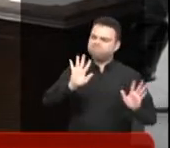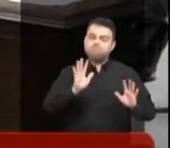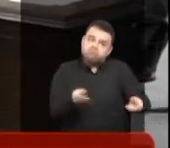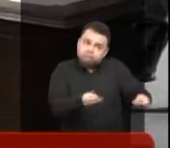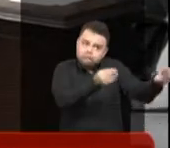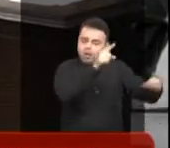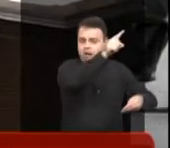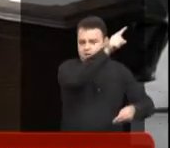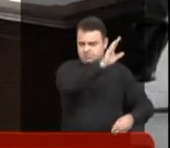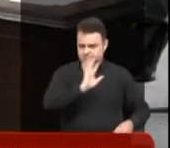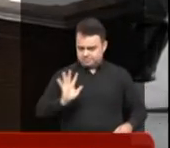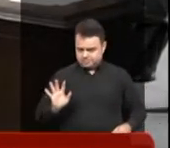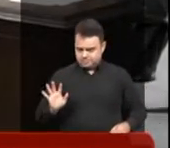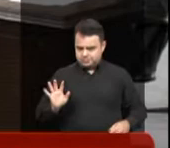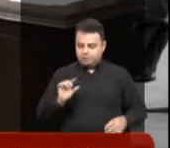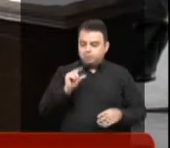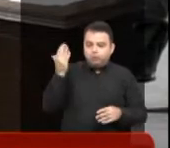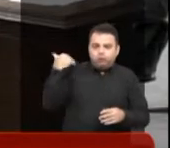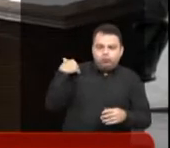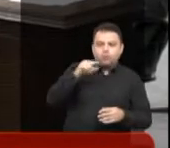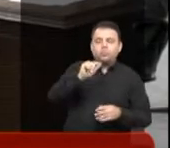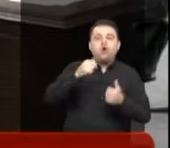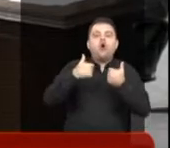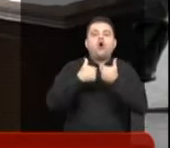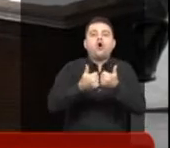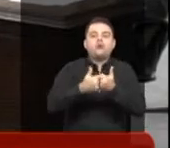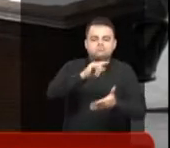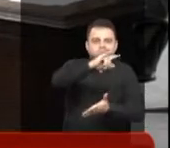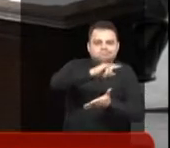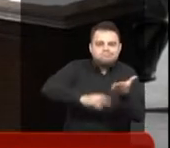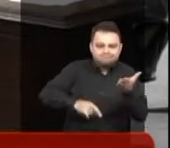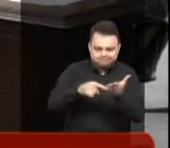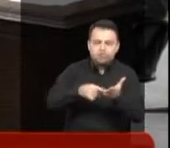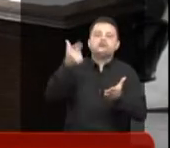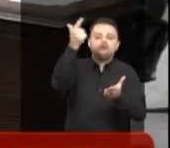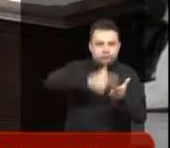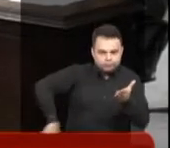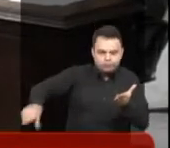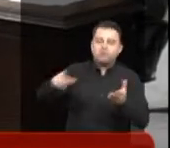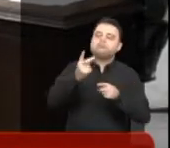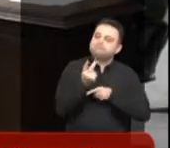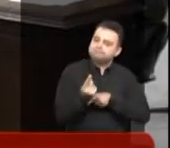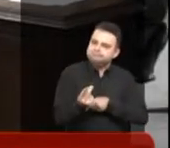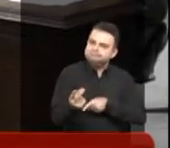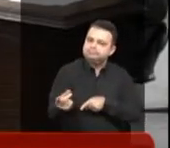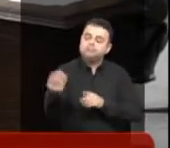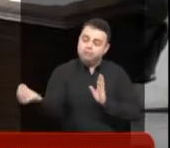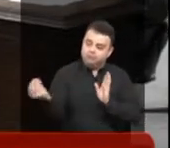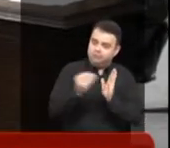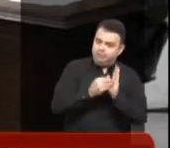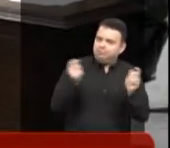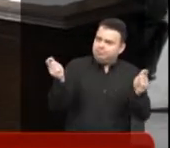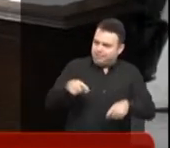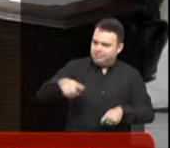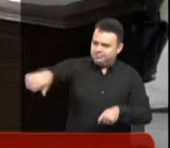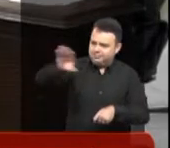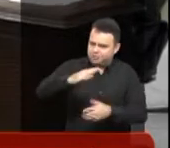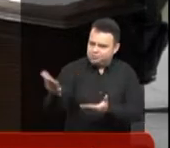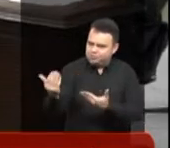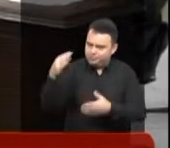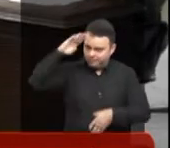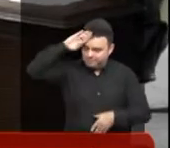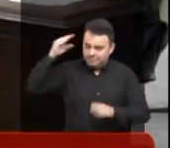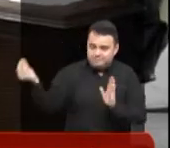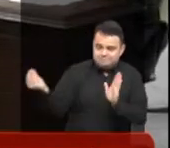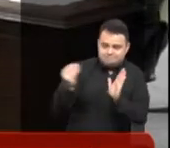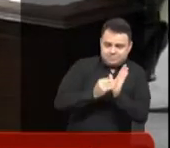prorrogação do contrato do transporte coletivo, acho que seria uma oportunidade de inserir isso, porque a alegação anterior é